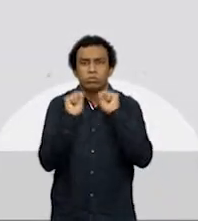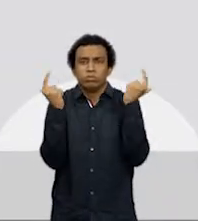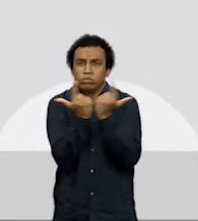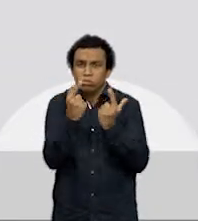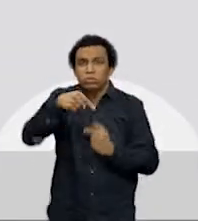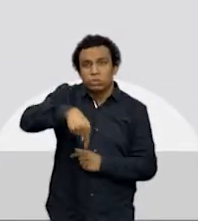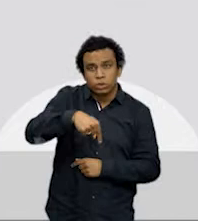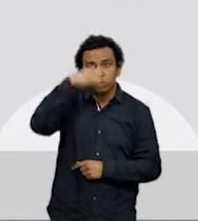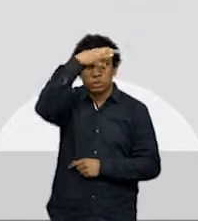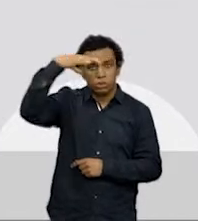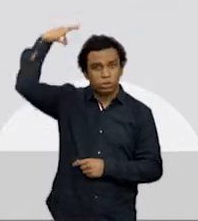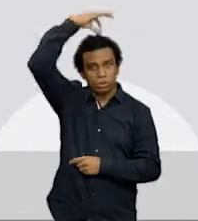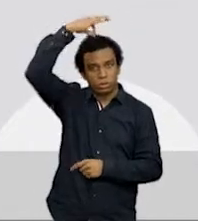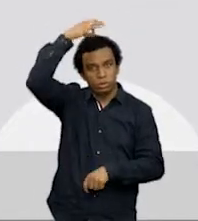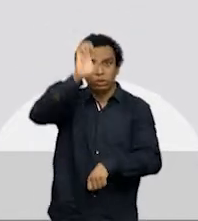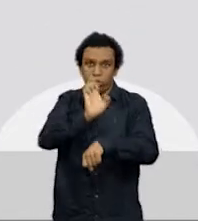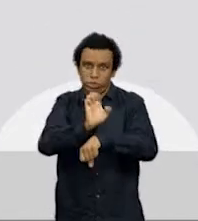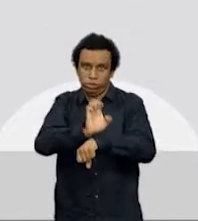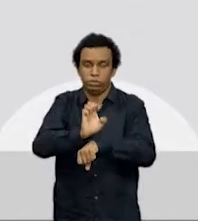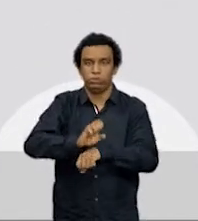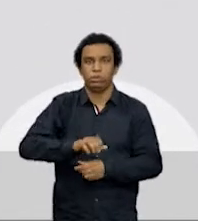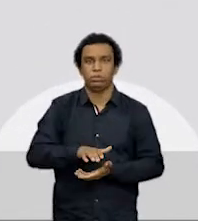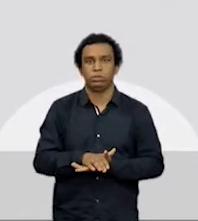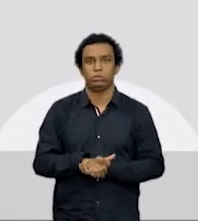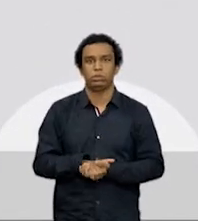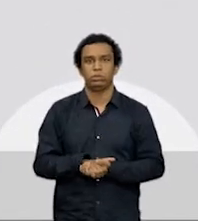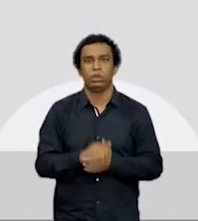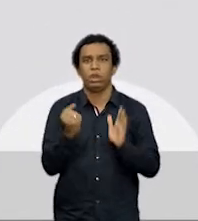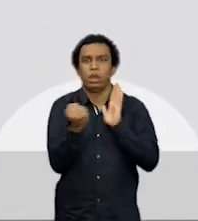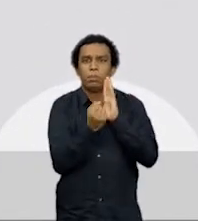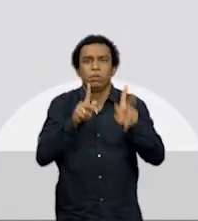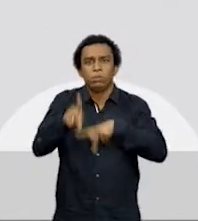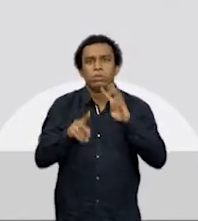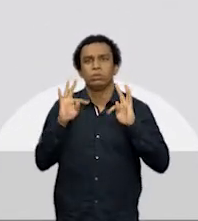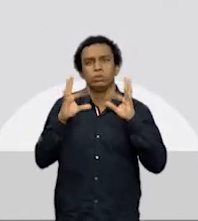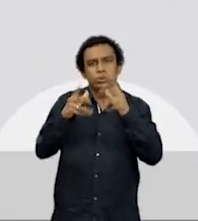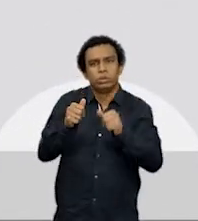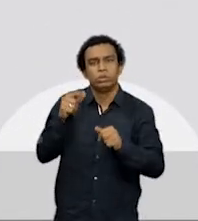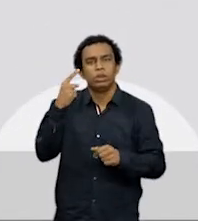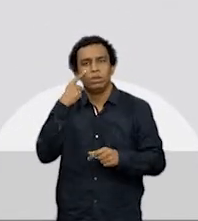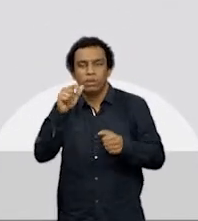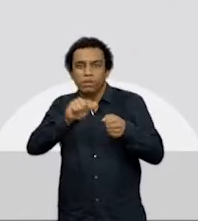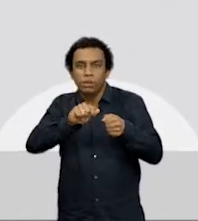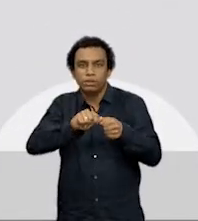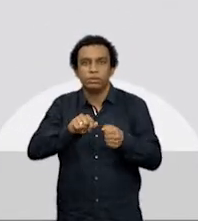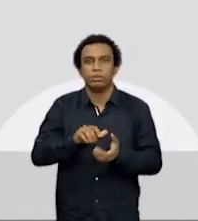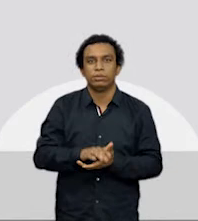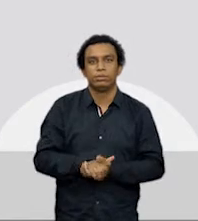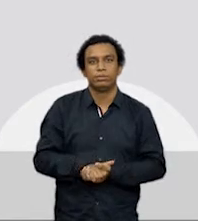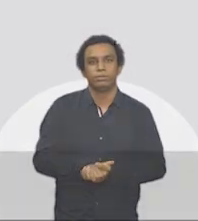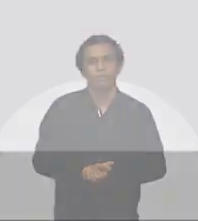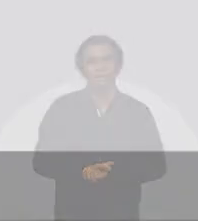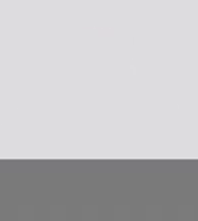Assembleia Legislativa do Estado do Espírito Santo. A digital do povo em tudo o que a gente faz.